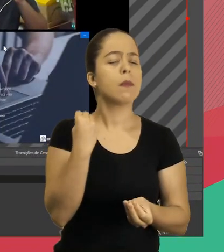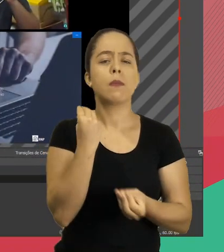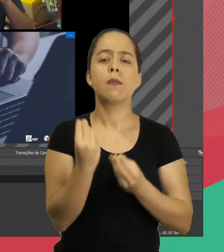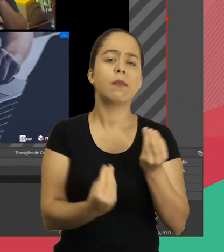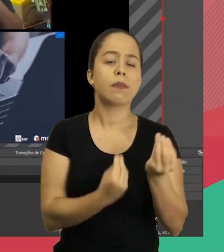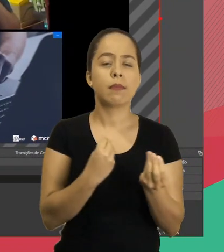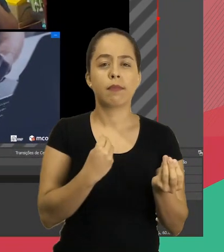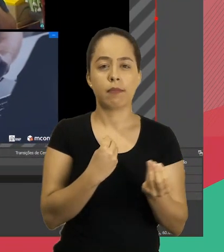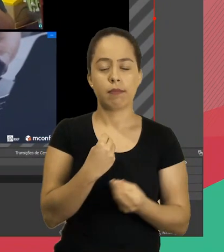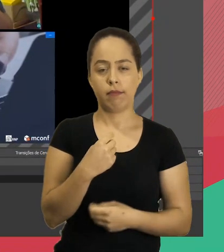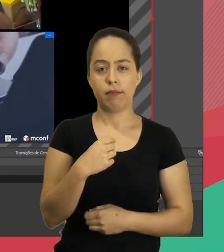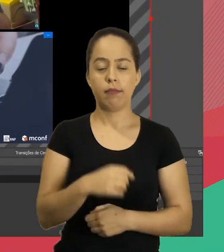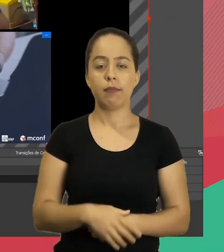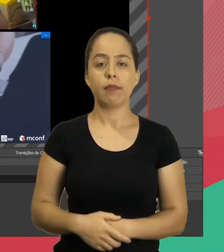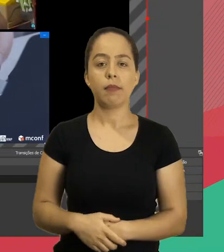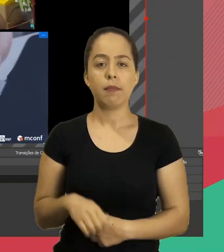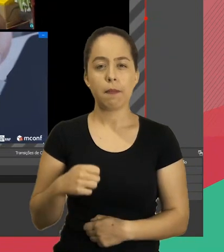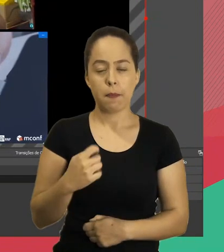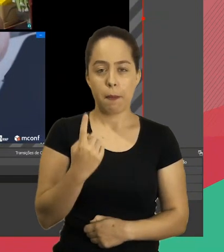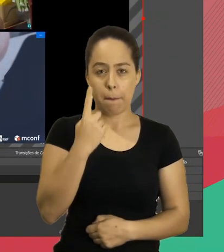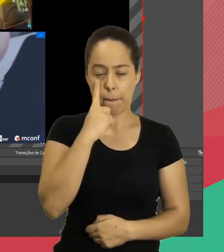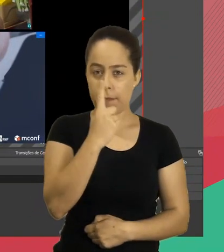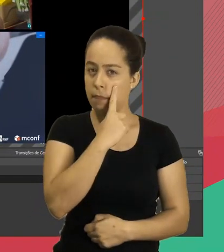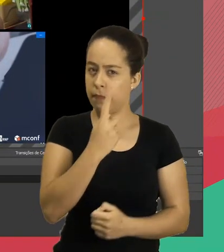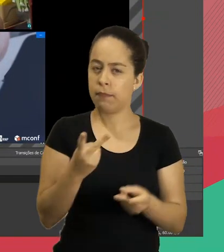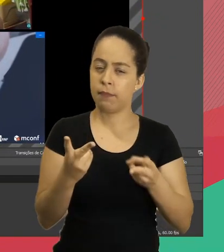E que é isso. Observe que...